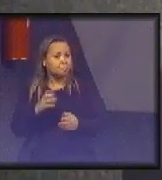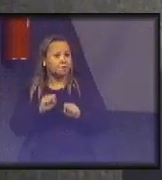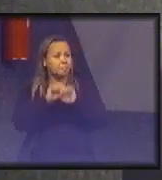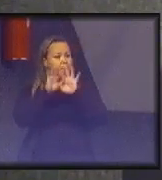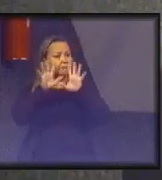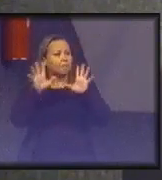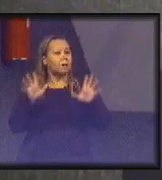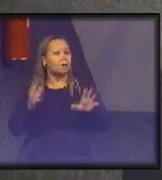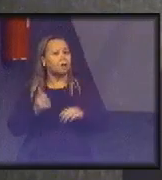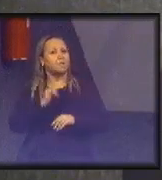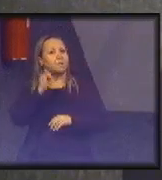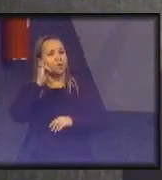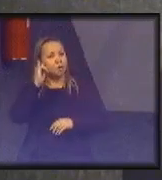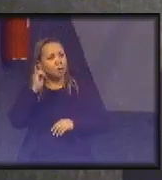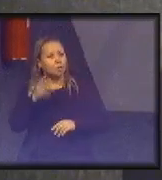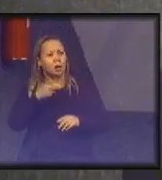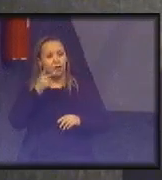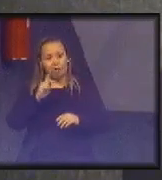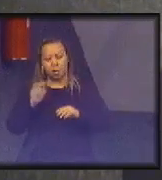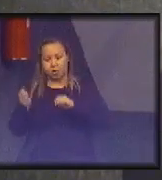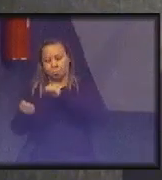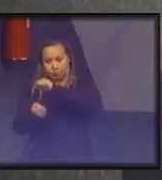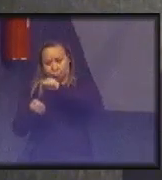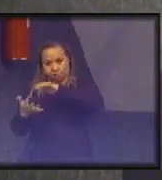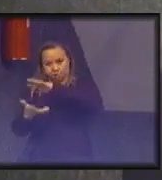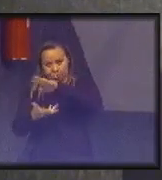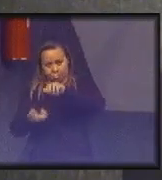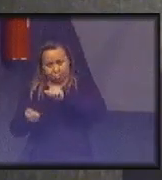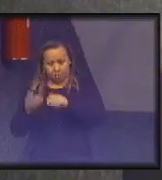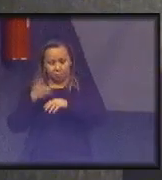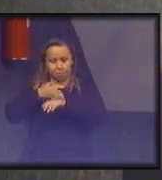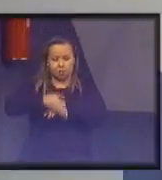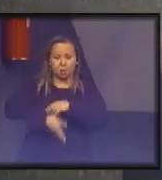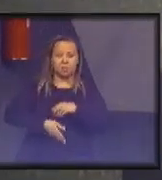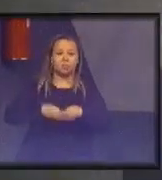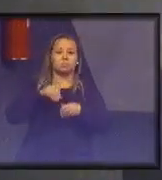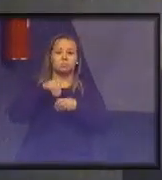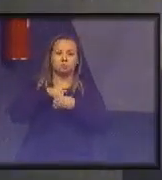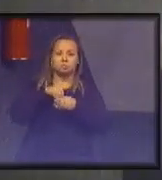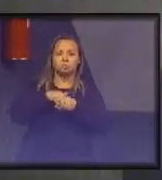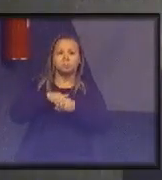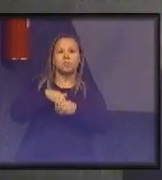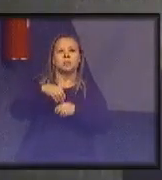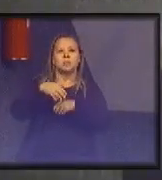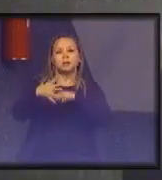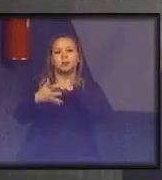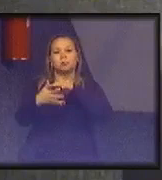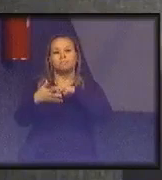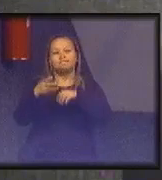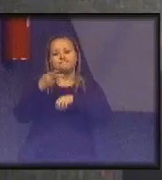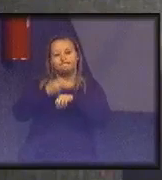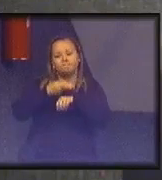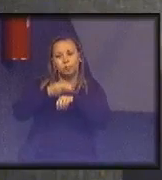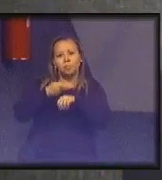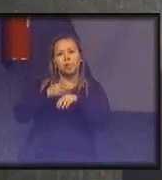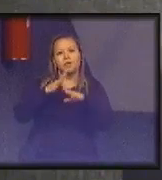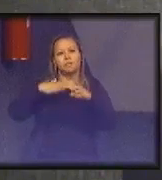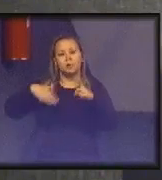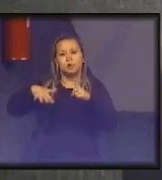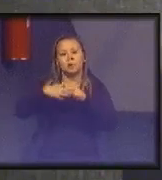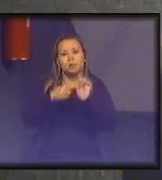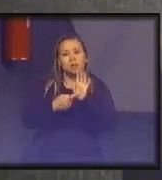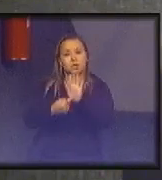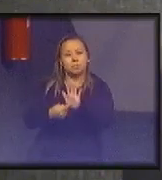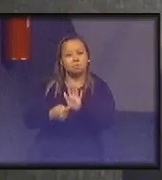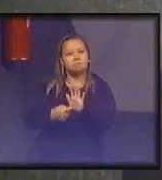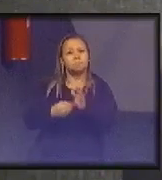importantes de sustentabilidade dentro do prêmio. Também é uma resposta importante que o Poder Judiciário tem que dar à sociedade, mostrando o seu papel